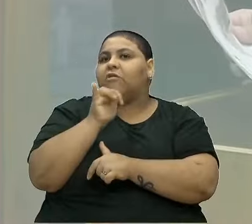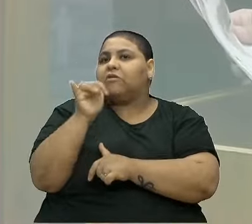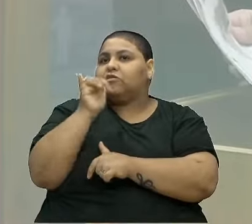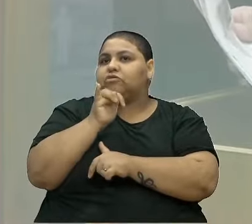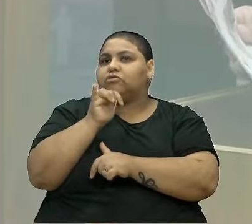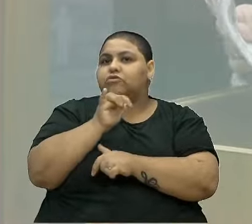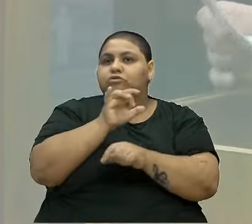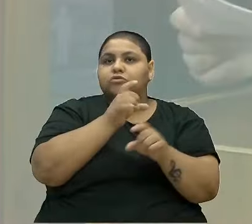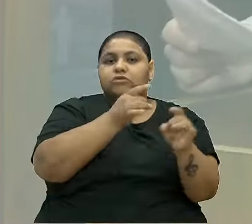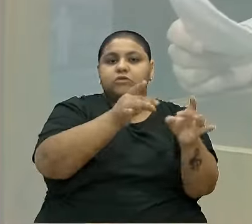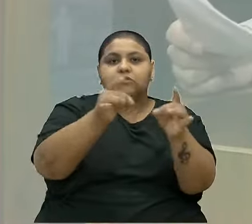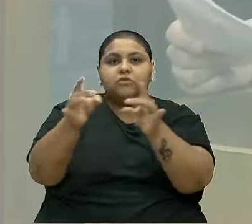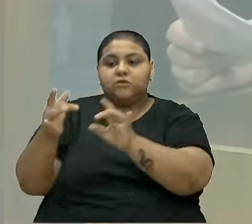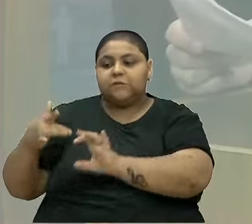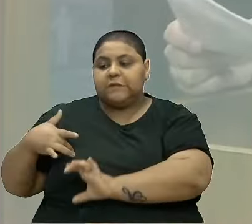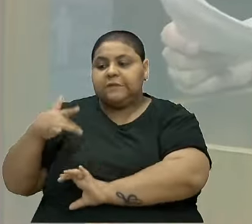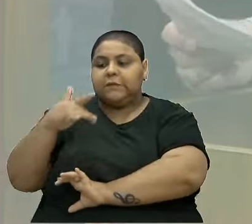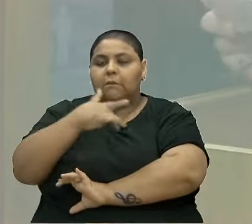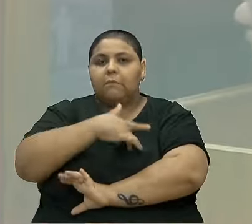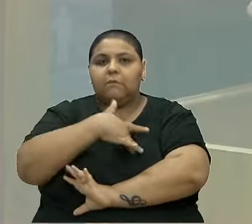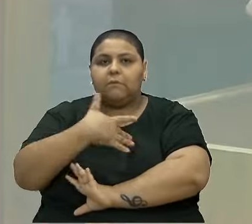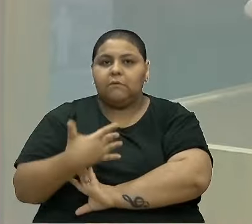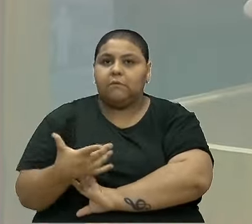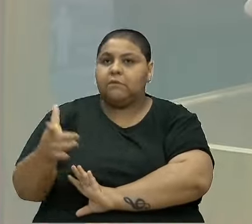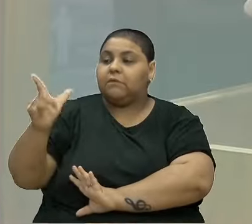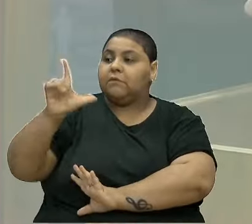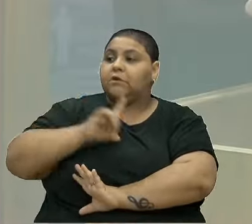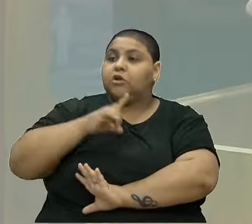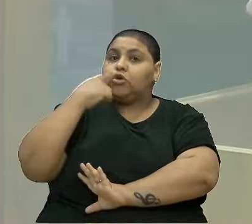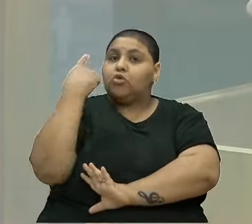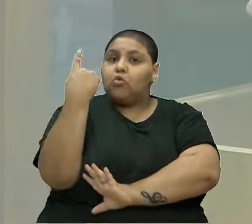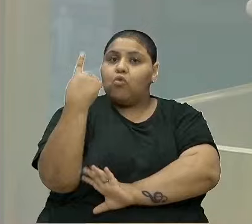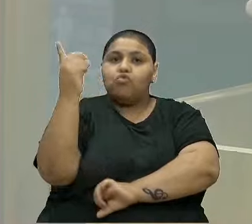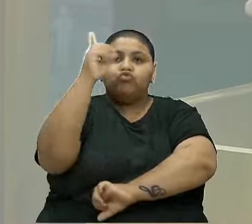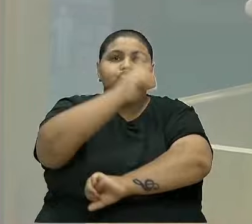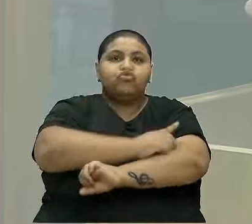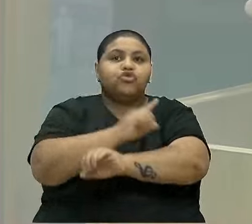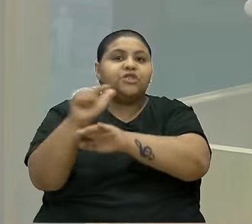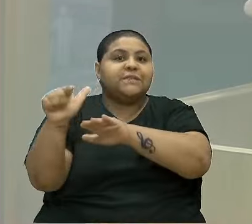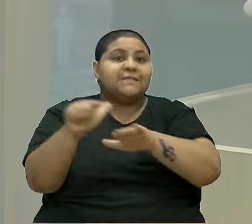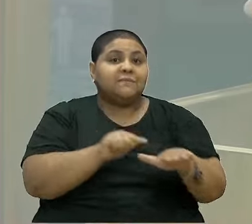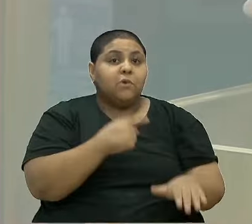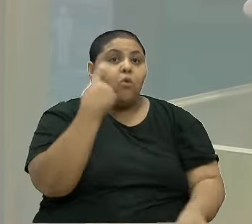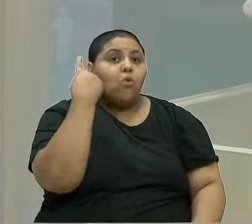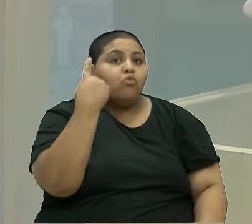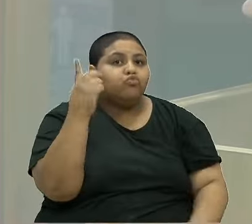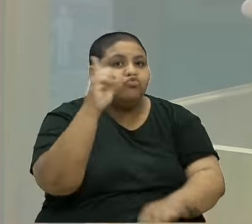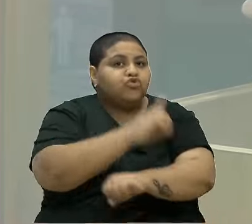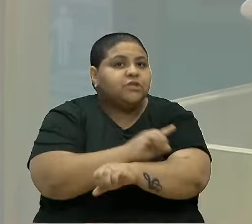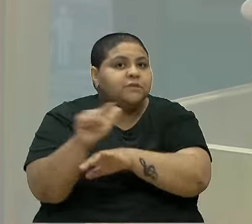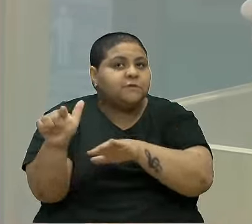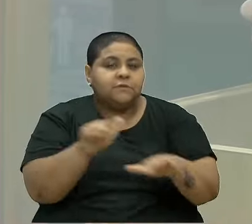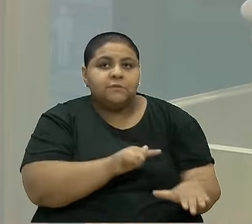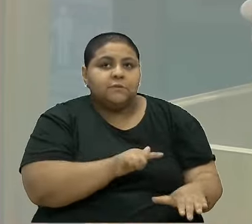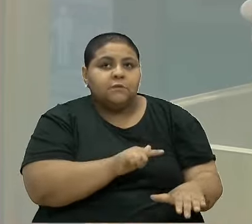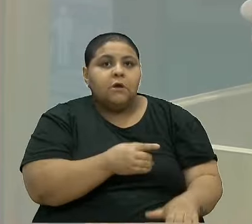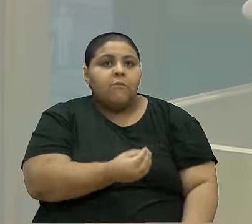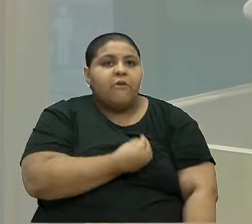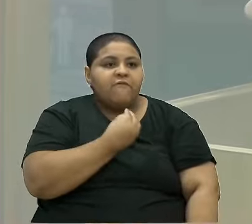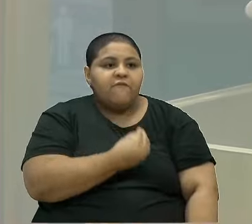comércio ou na saúde e que tem um dia da semana. Um. Um dia para viver.